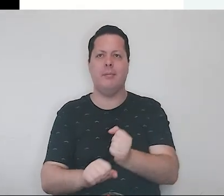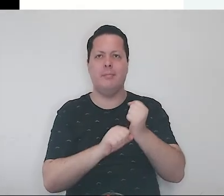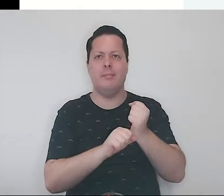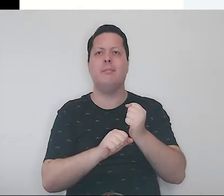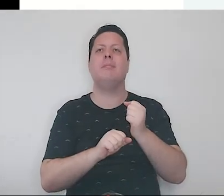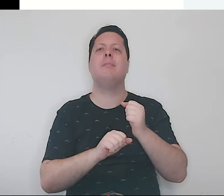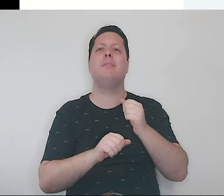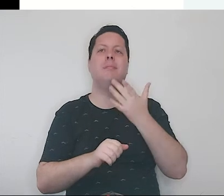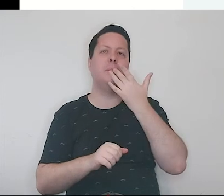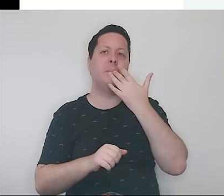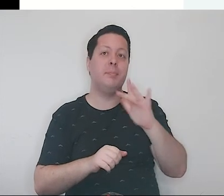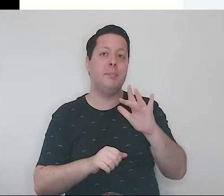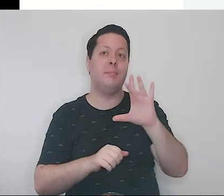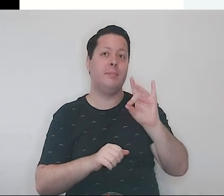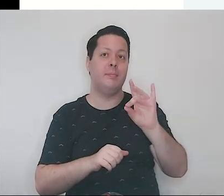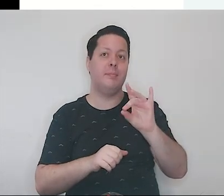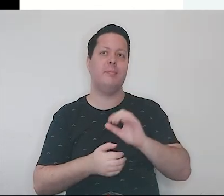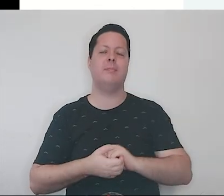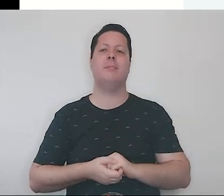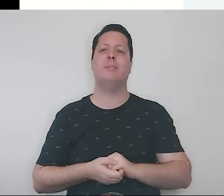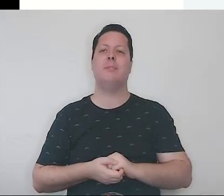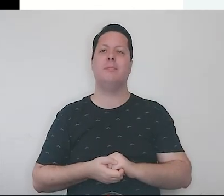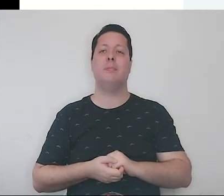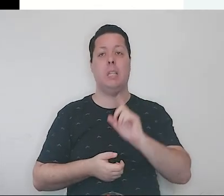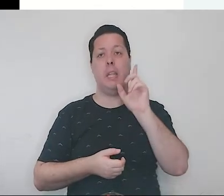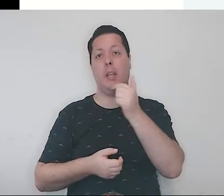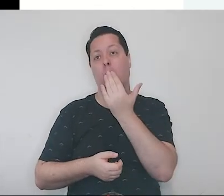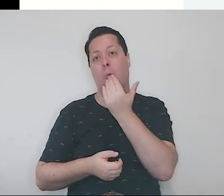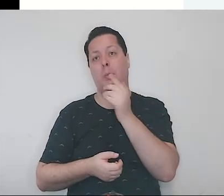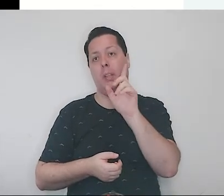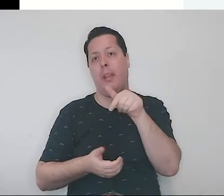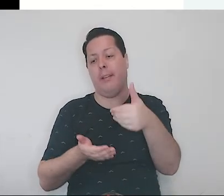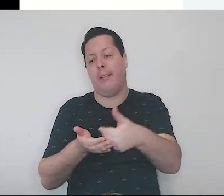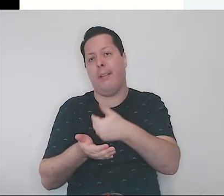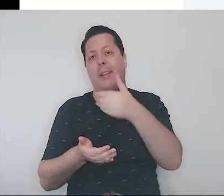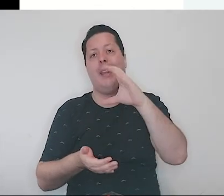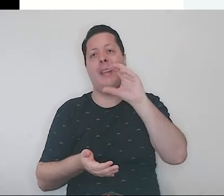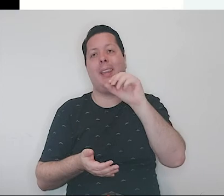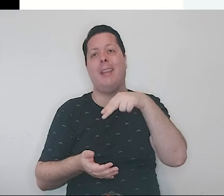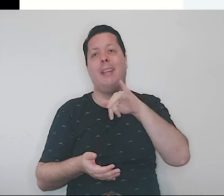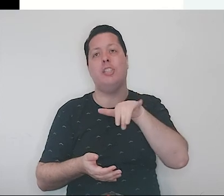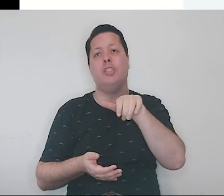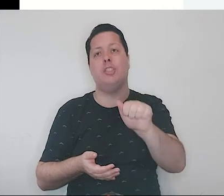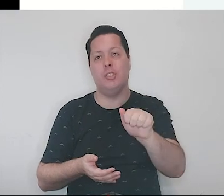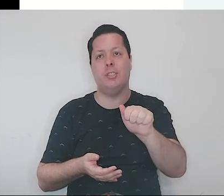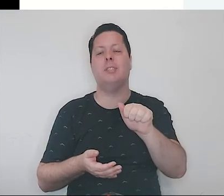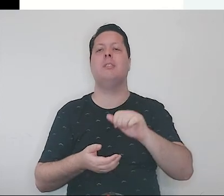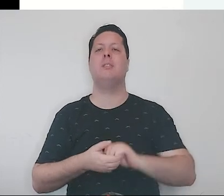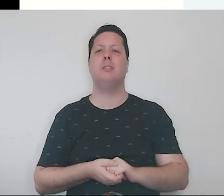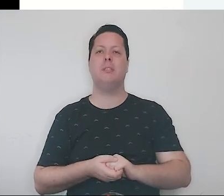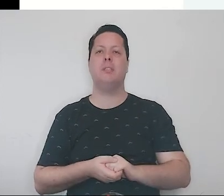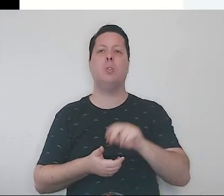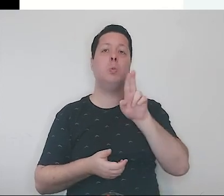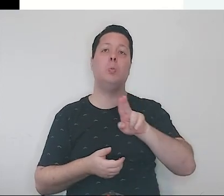A comida, esse prato, é a própria canja, feito de inhame. Ingredientes para